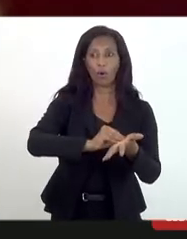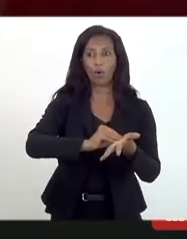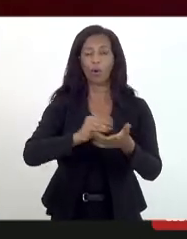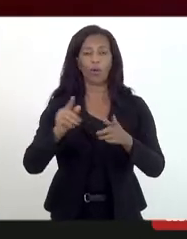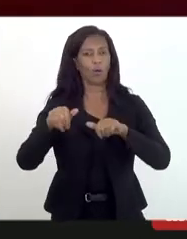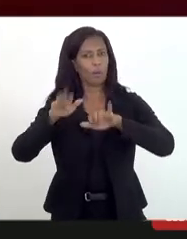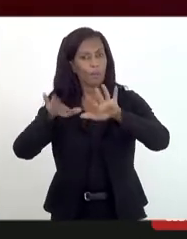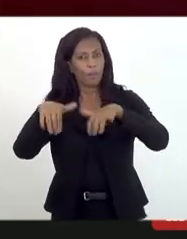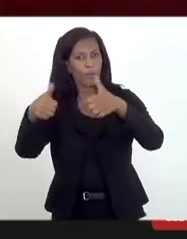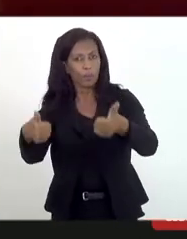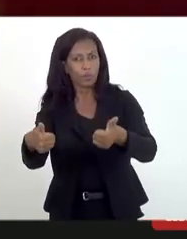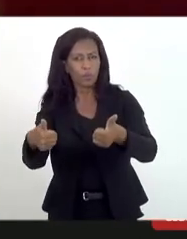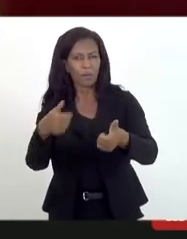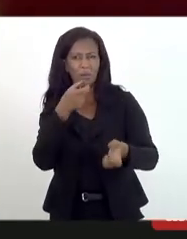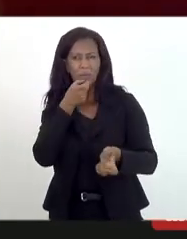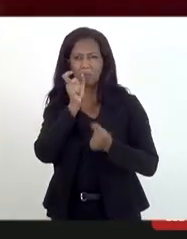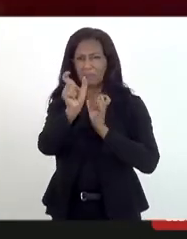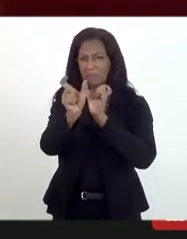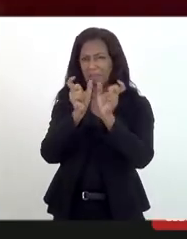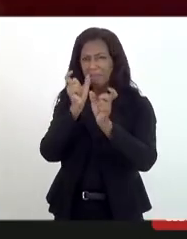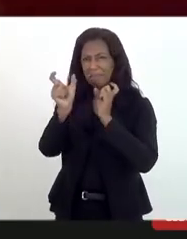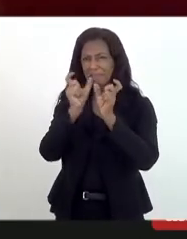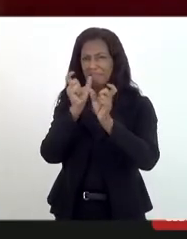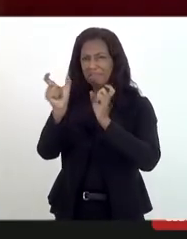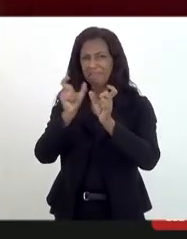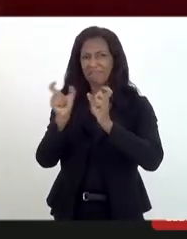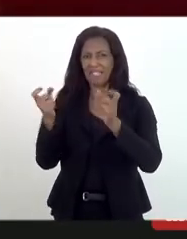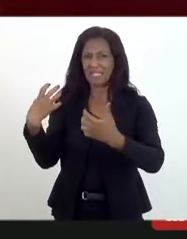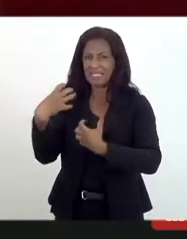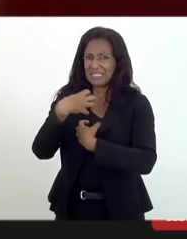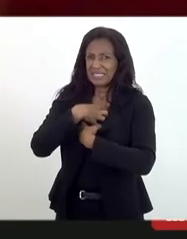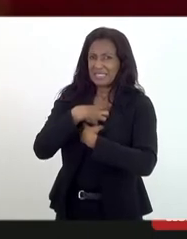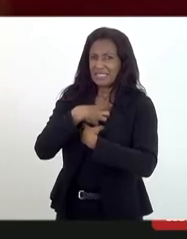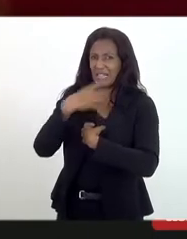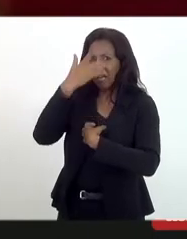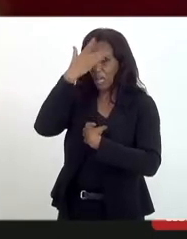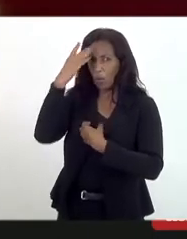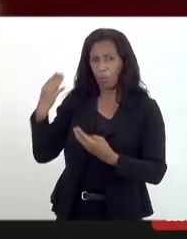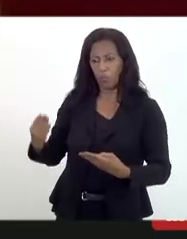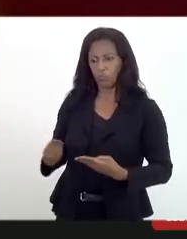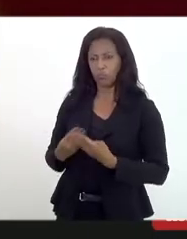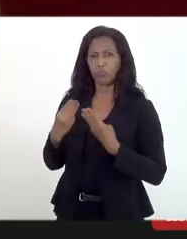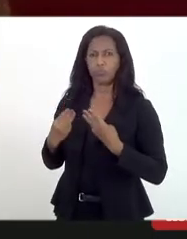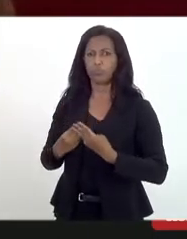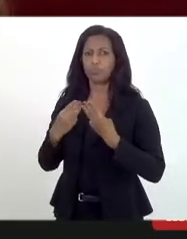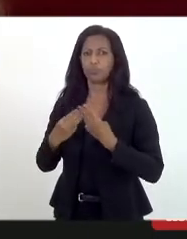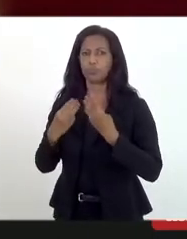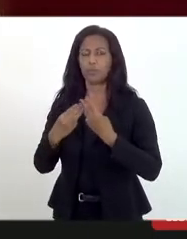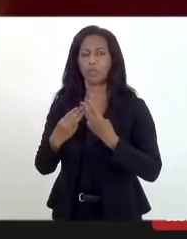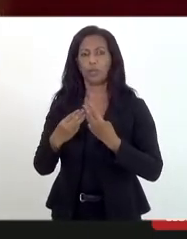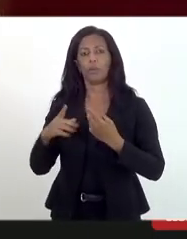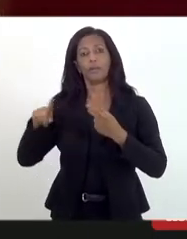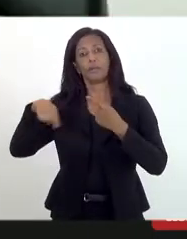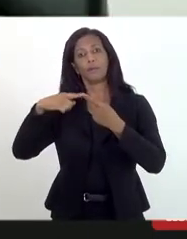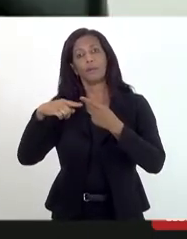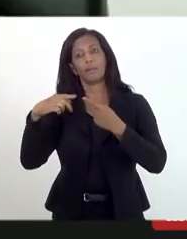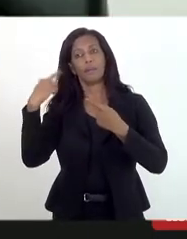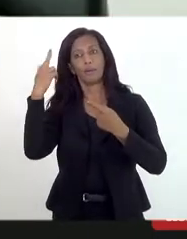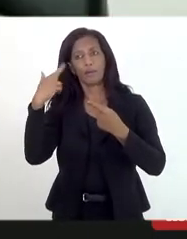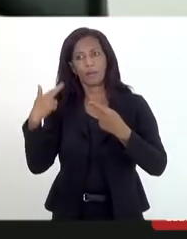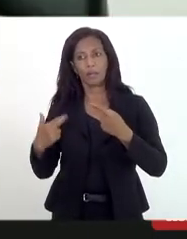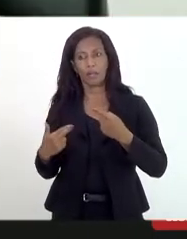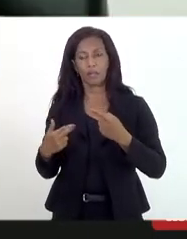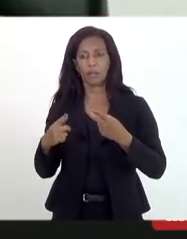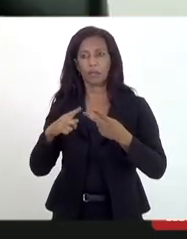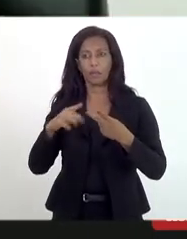bem quanto as ofensas também são dirigidas ao povo judeu. Então, a deputada Renata e em seguida a deputada Mônica. Deputada Marta,